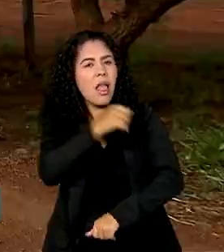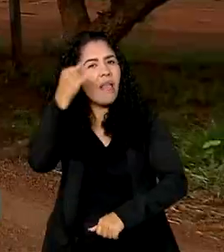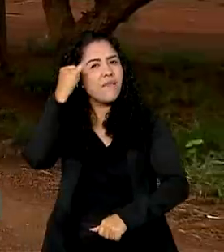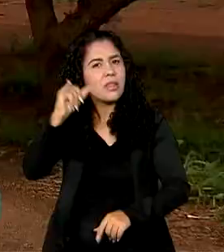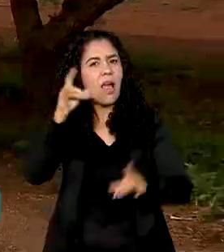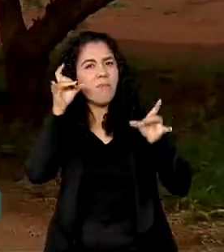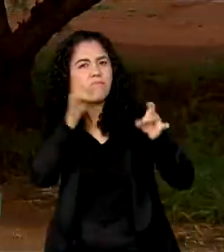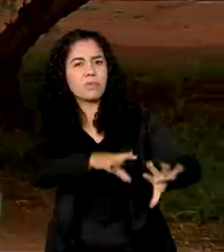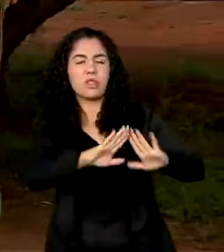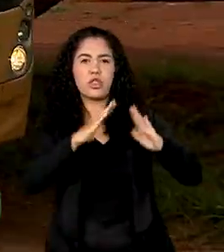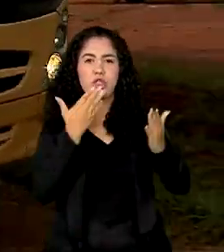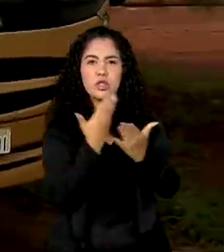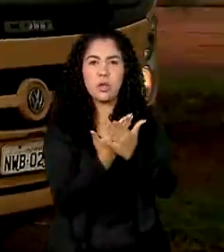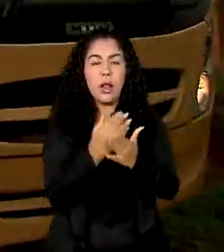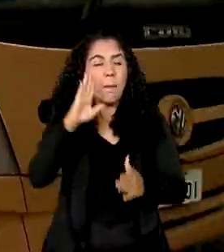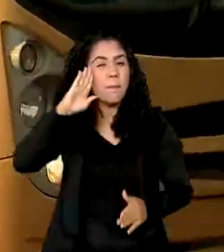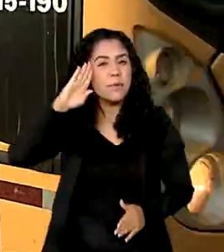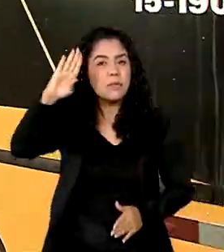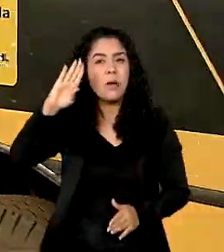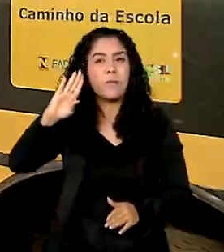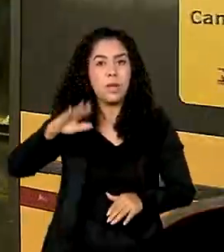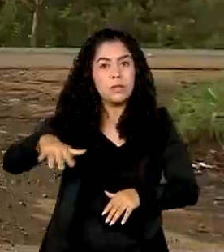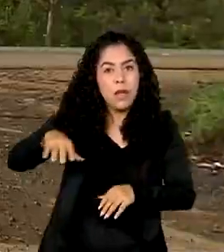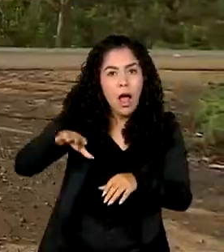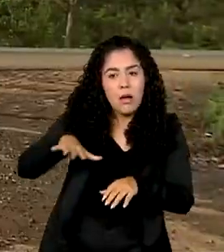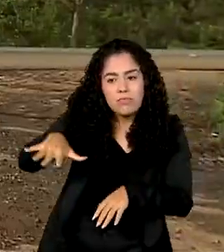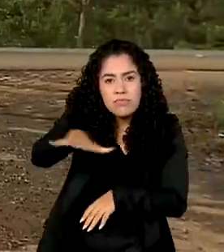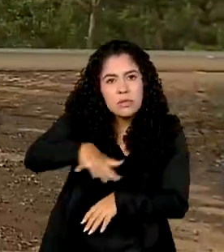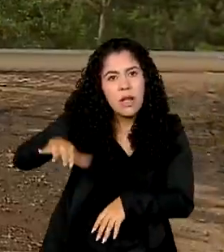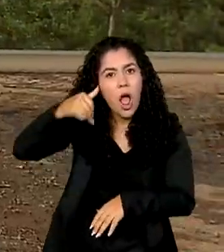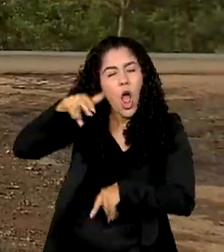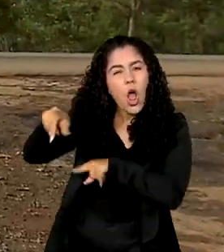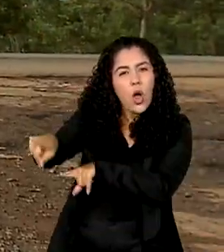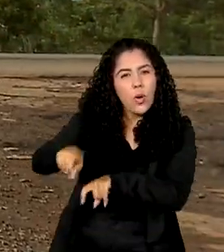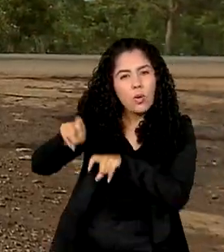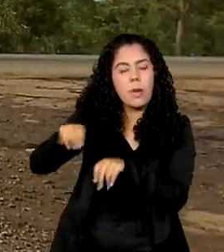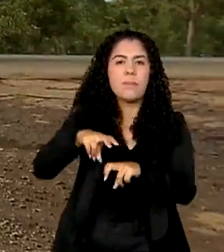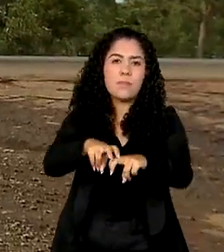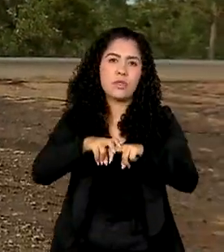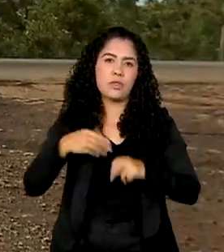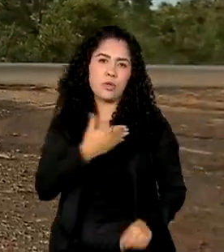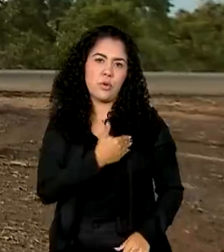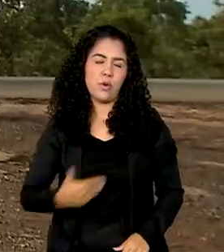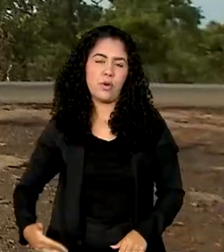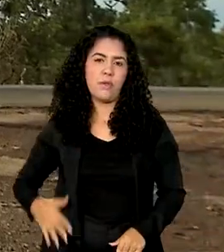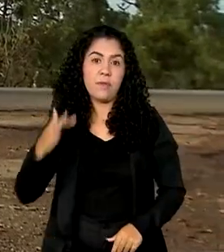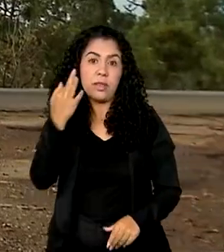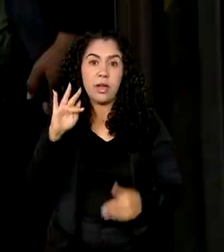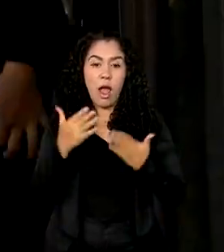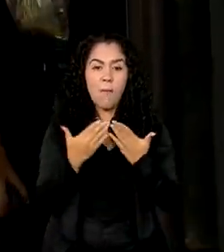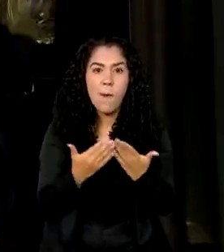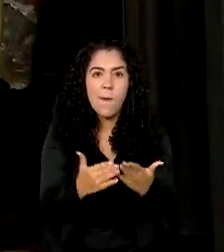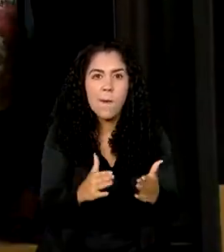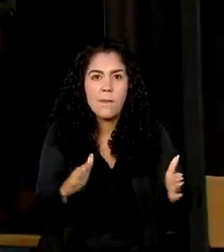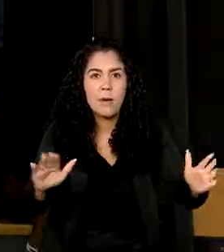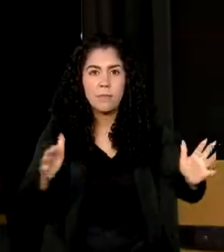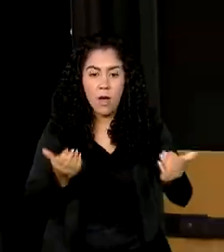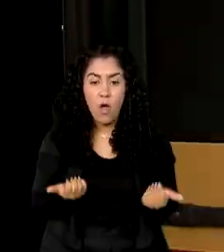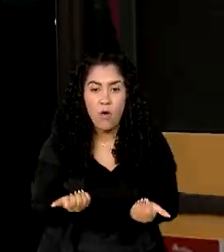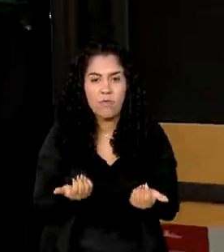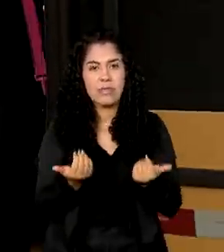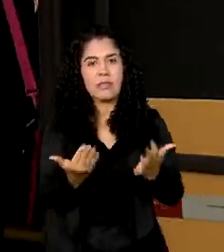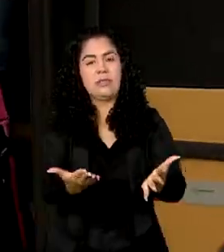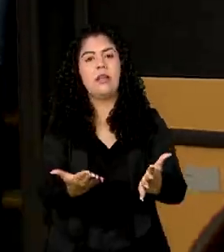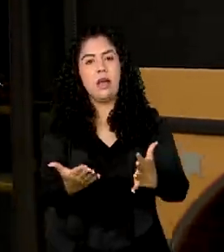especialmente nas regiões rurais. E é por isso que o governo federal está ampliando a oferta desse tipo de transporte